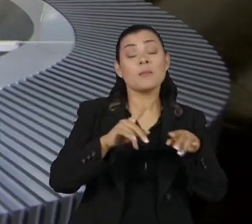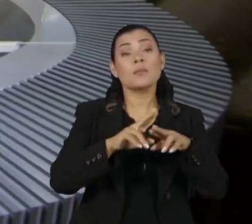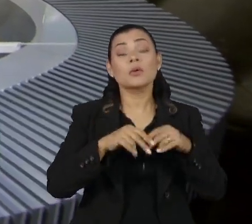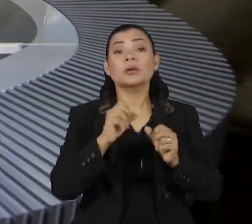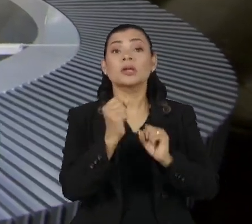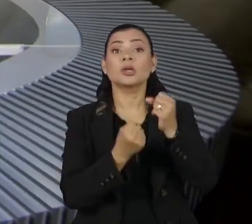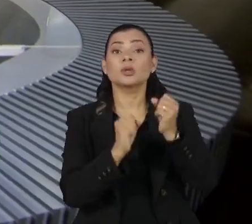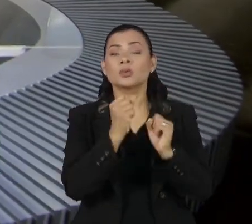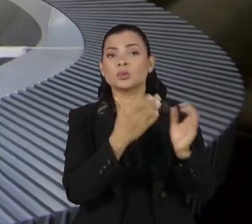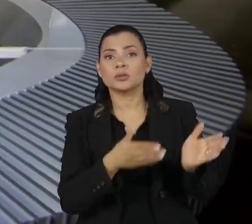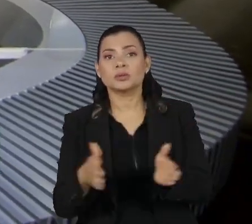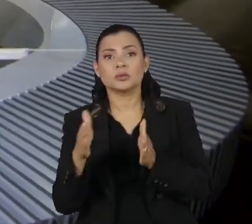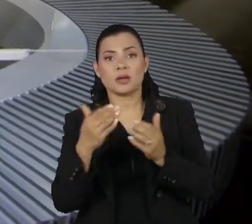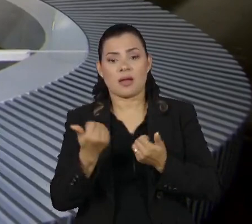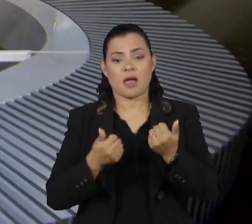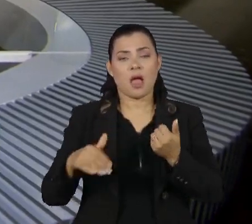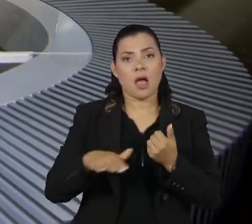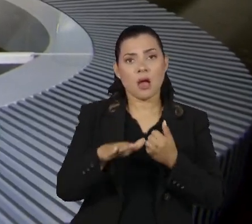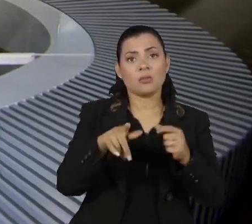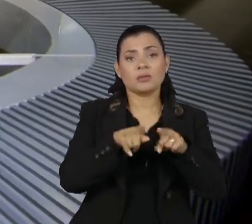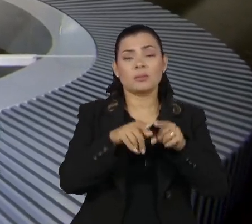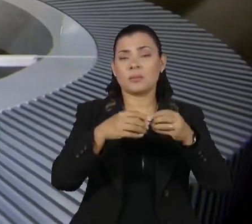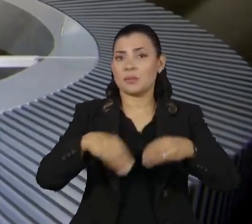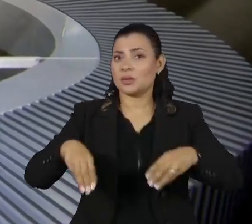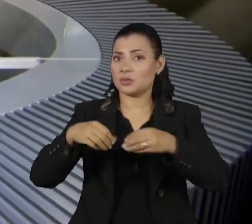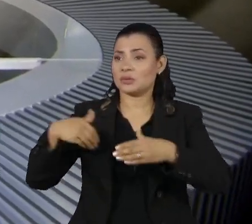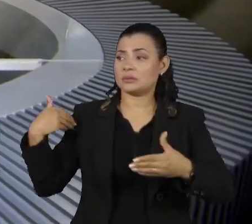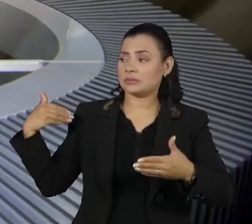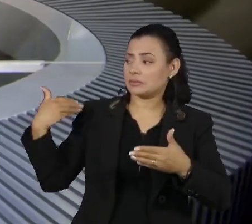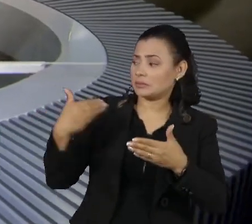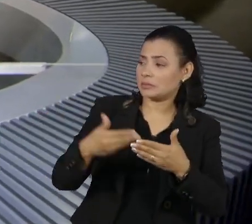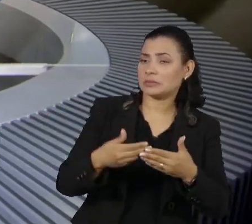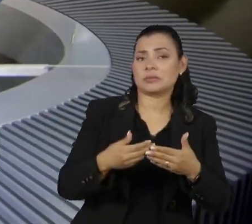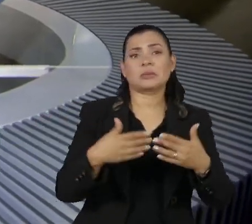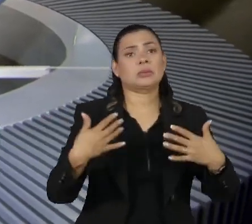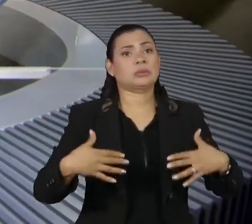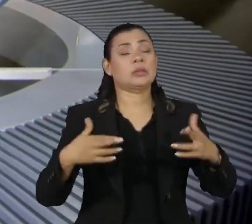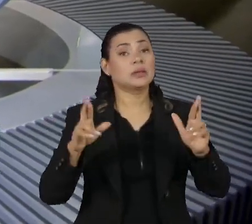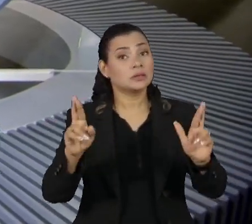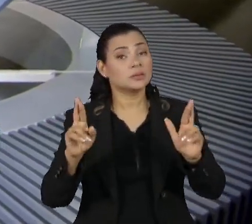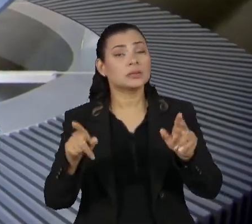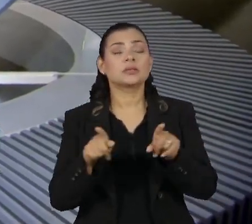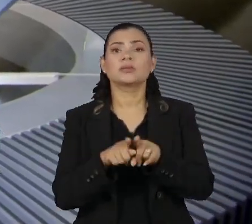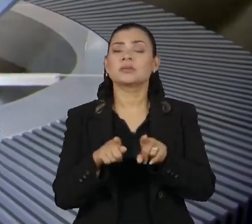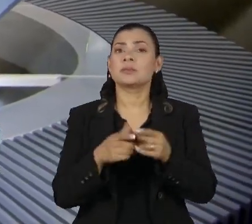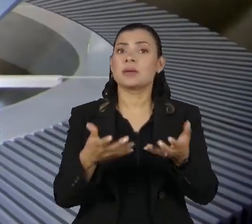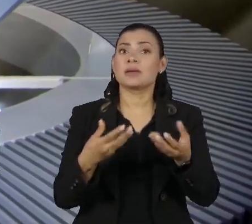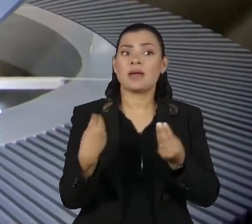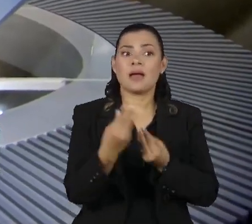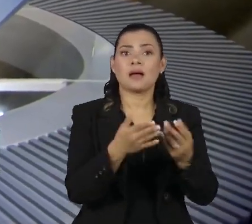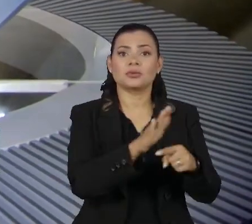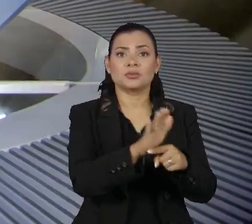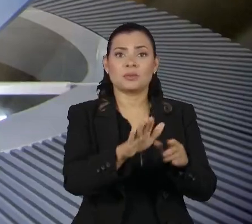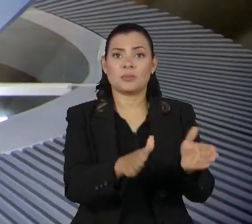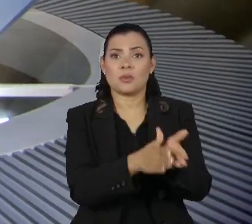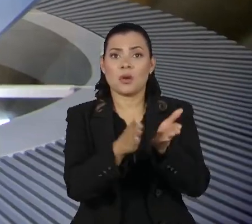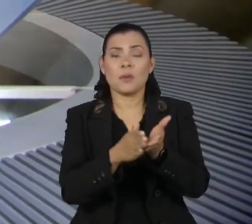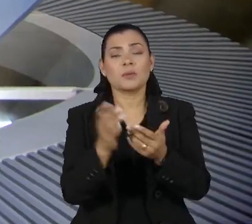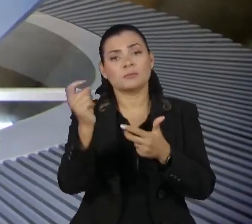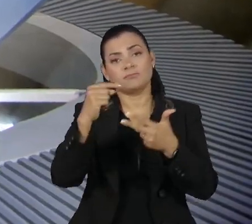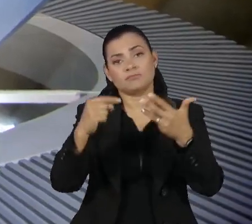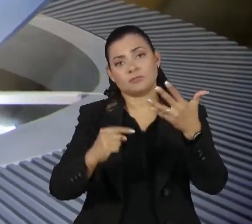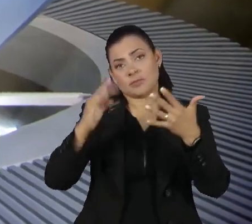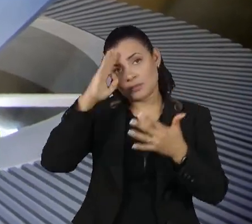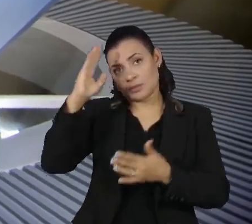na indústria automotiva, os registros de prejuízos nos últimos anos e a expectativa de atender as classes mais baixas são alguns dos